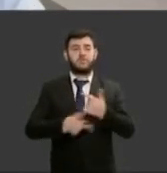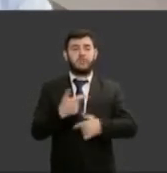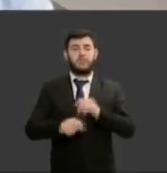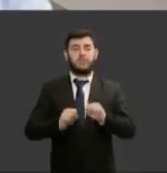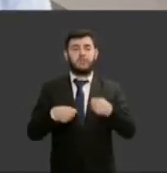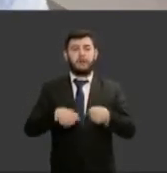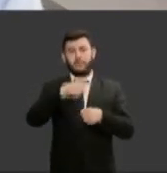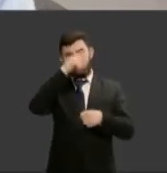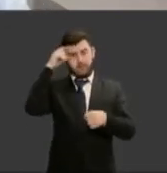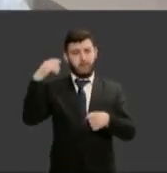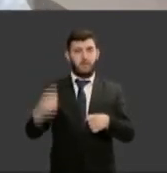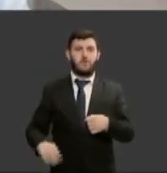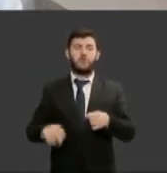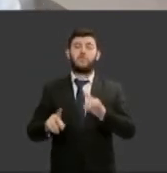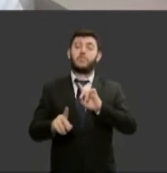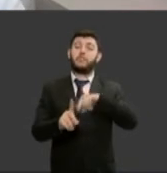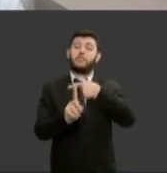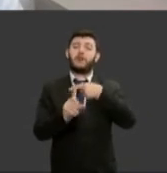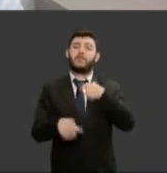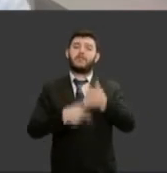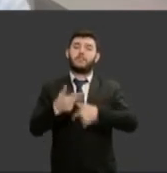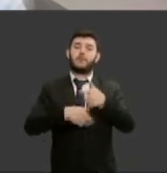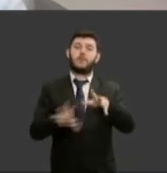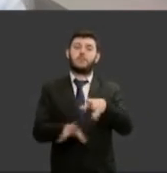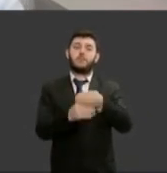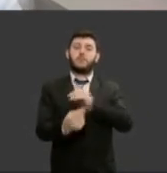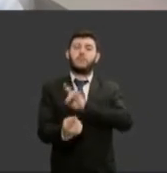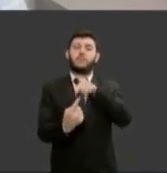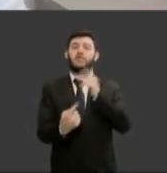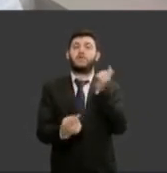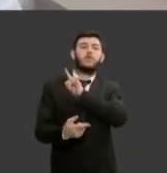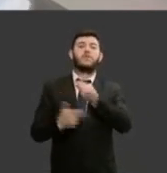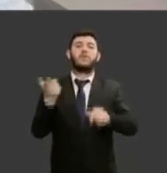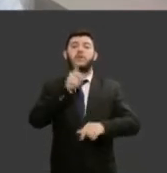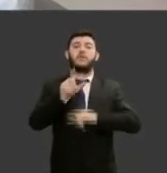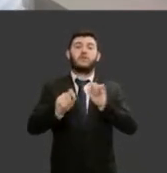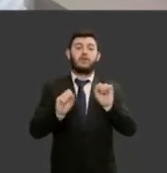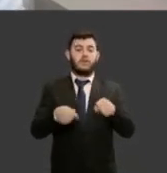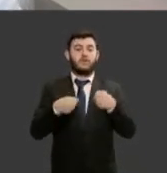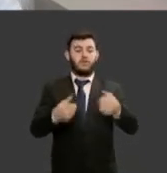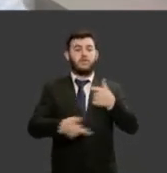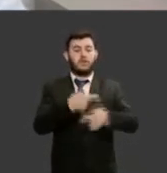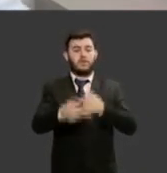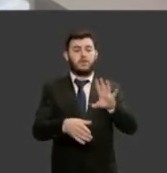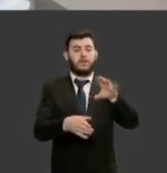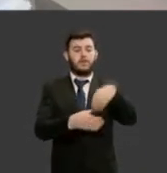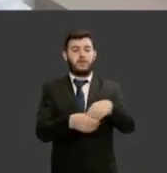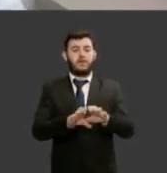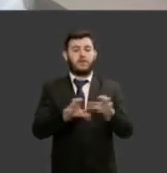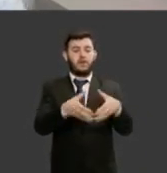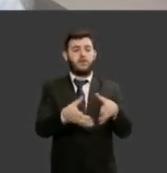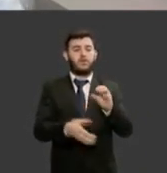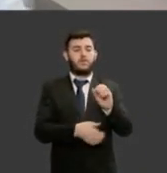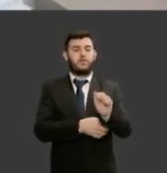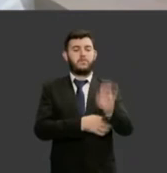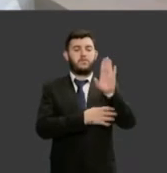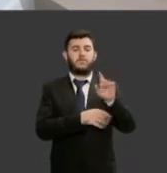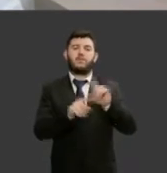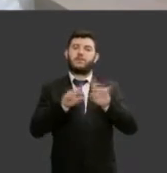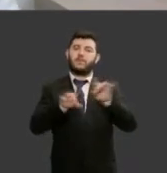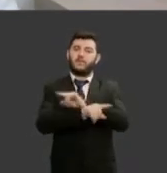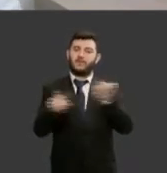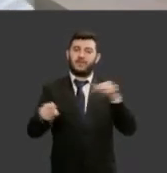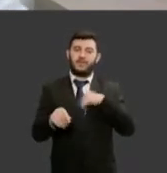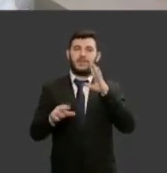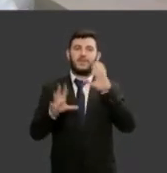sempre faz algo mais para estar onde a gente está me dedicar a ordem dos advogados do Brasil que todos poucos sabem mas que é algo